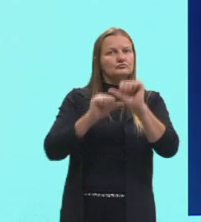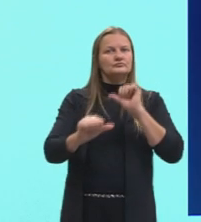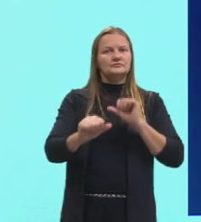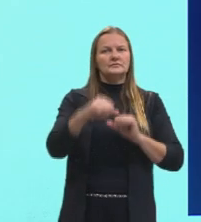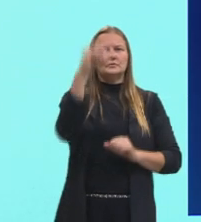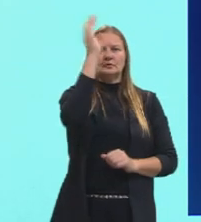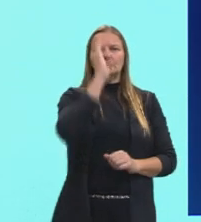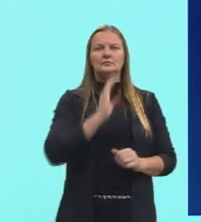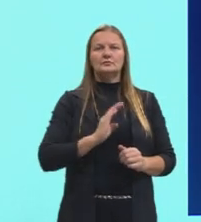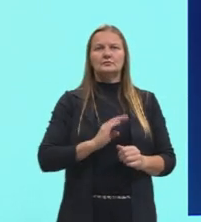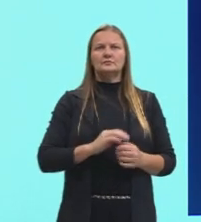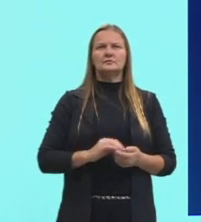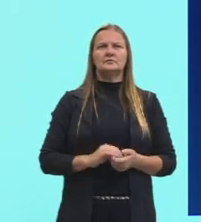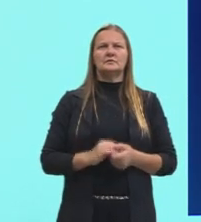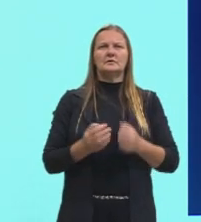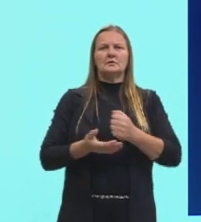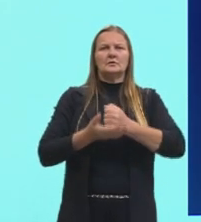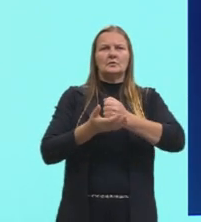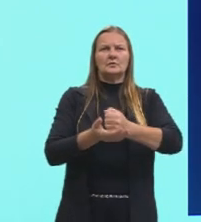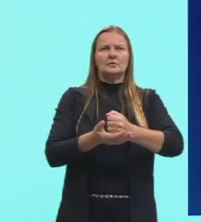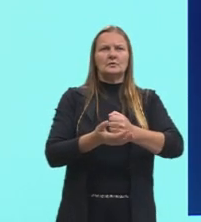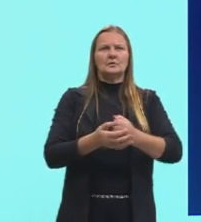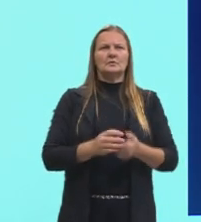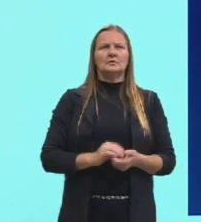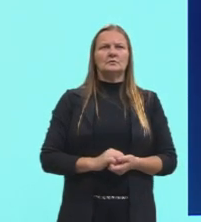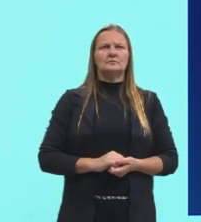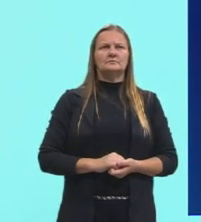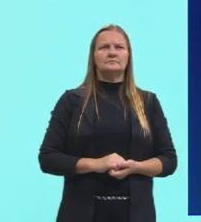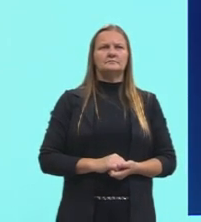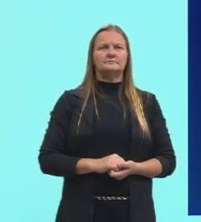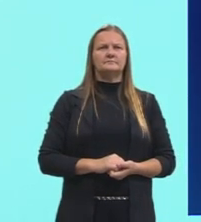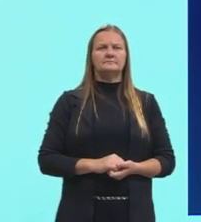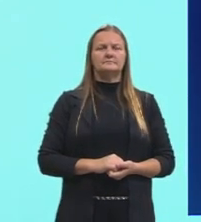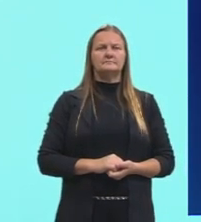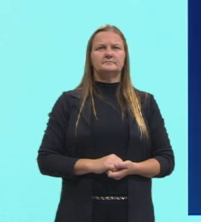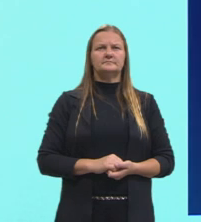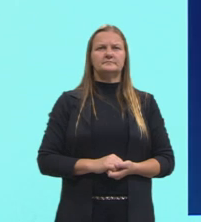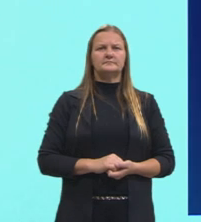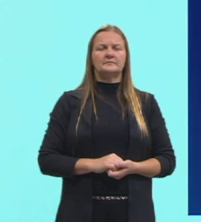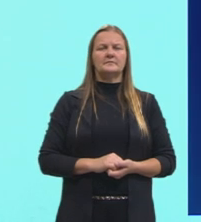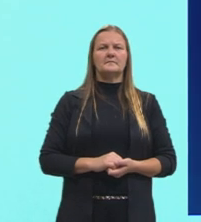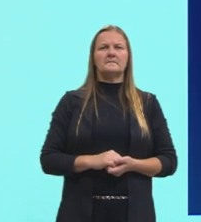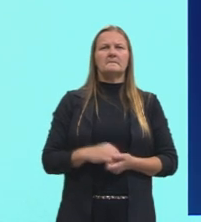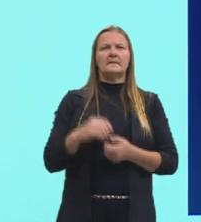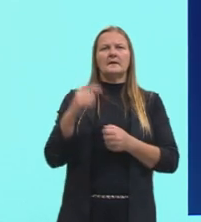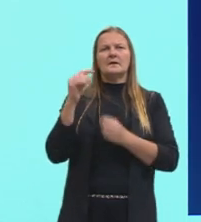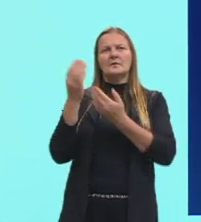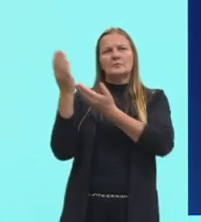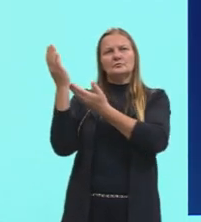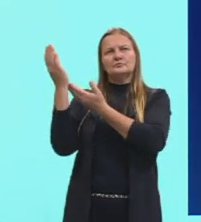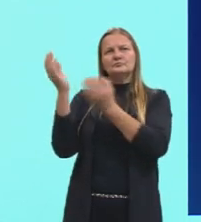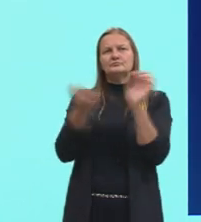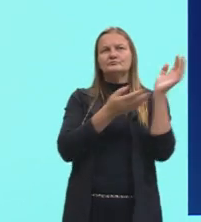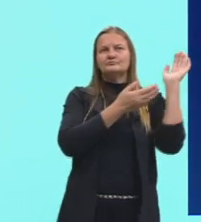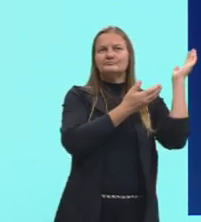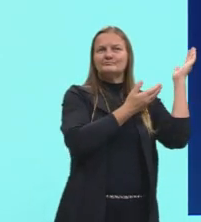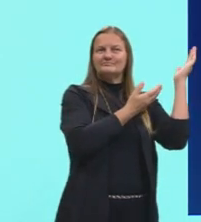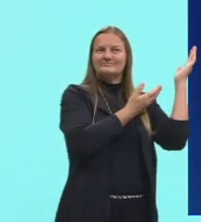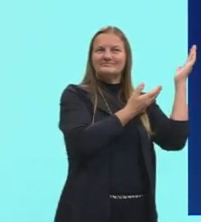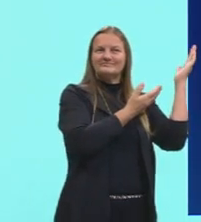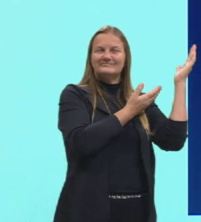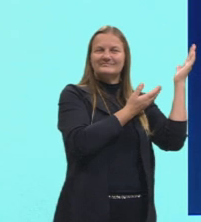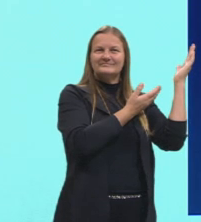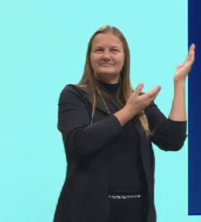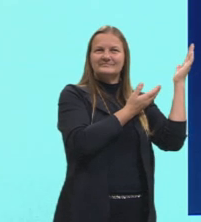Então, aqui, favorável, né, essa região, então, tu vai ter mais condição de chuva, né, não grandes volumes,